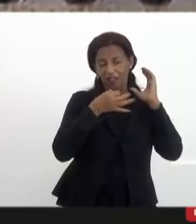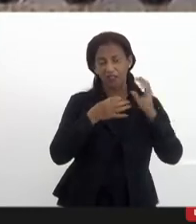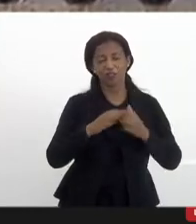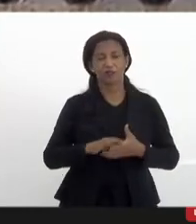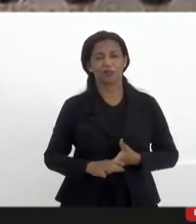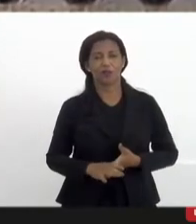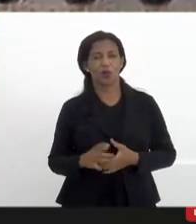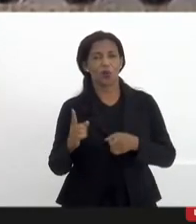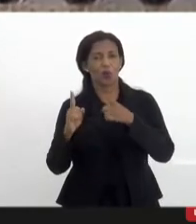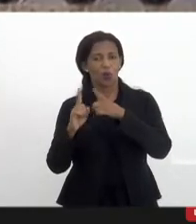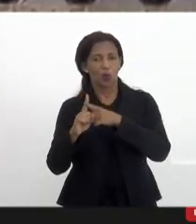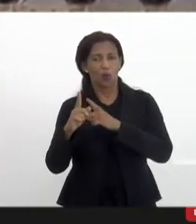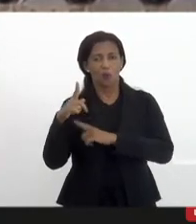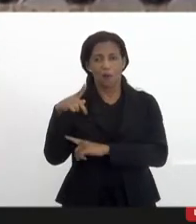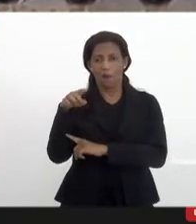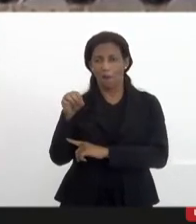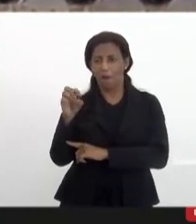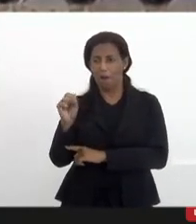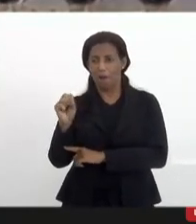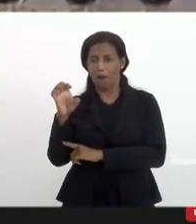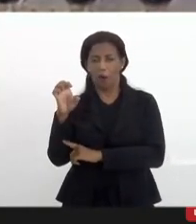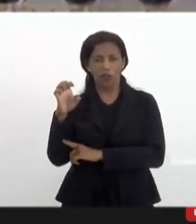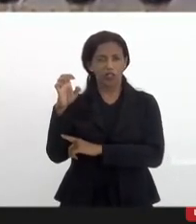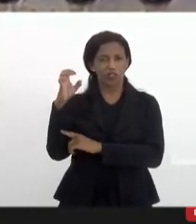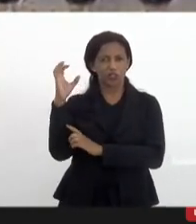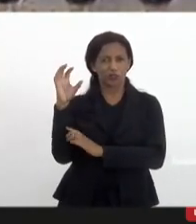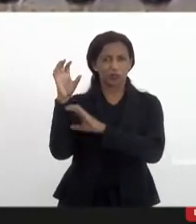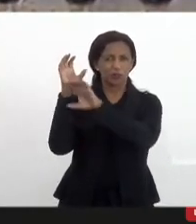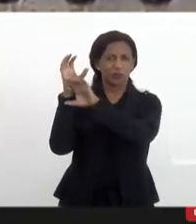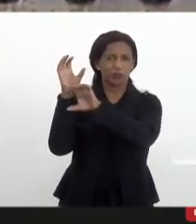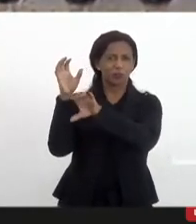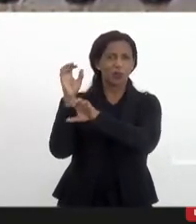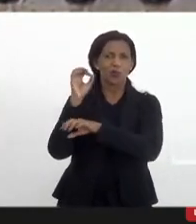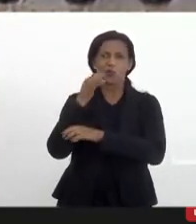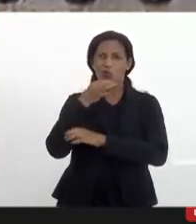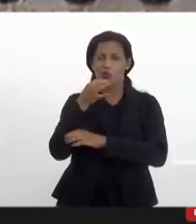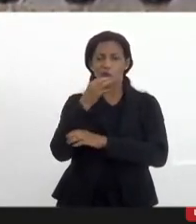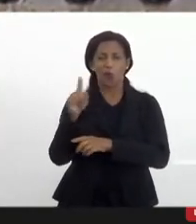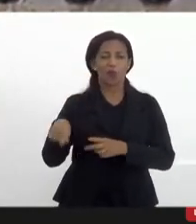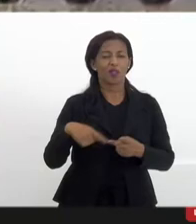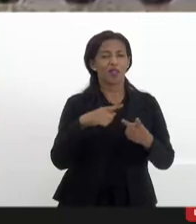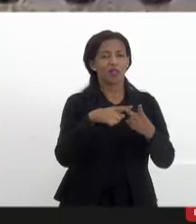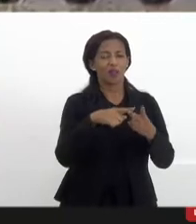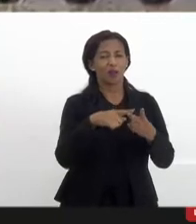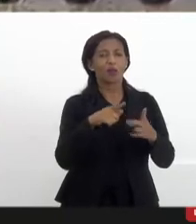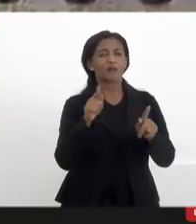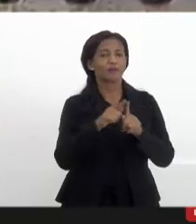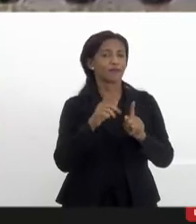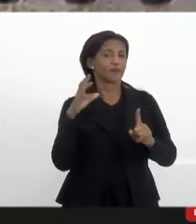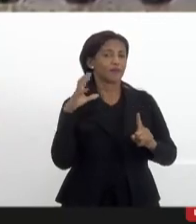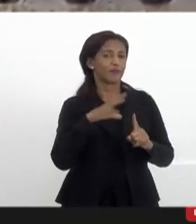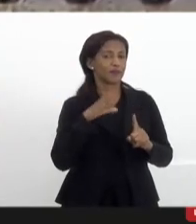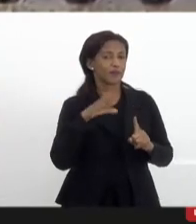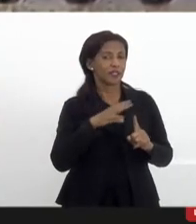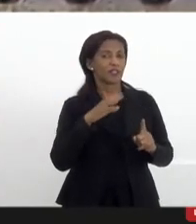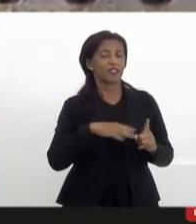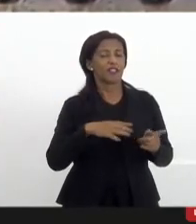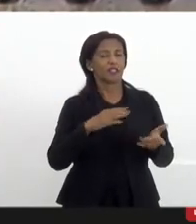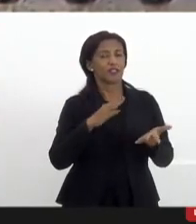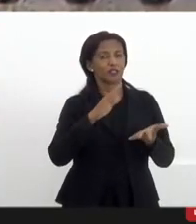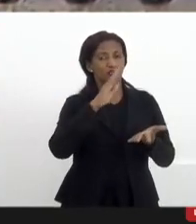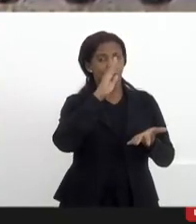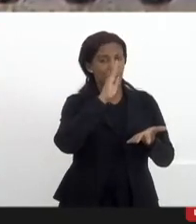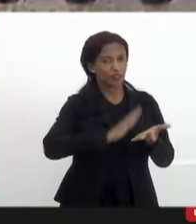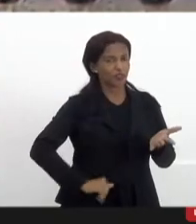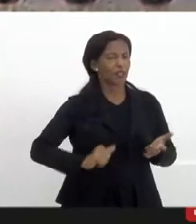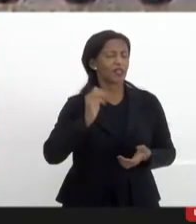uma rádio poste e outra rádio que passou por esse processo de tentativa de outorga e a gente